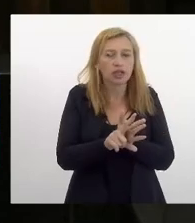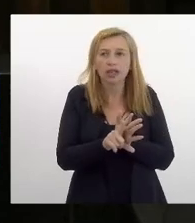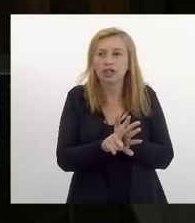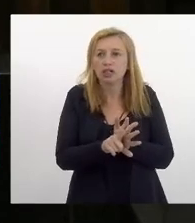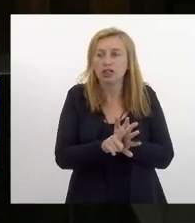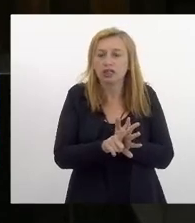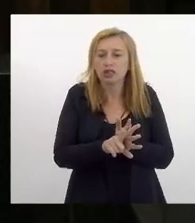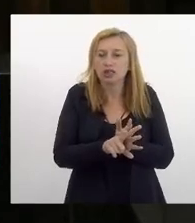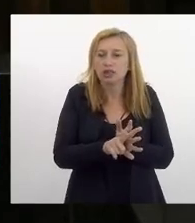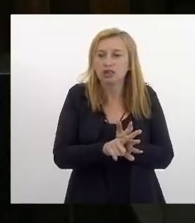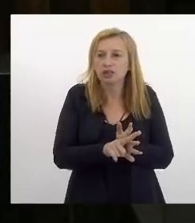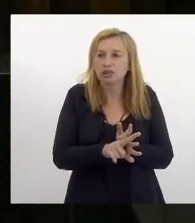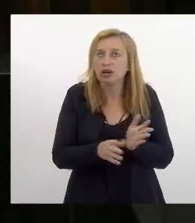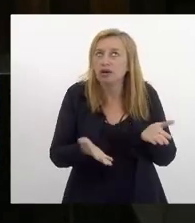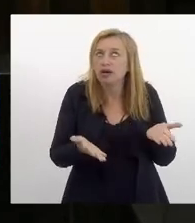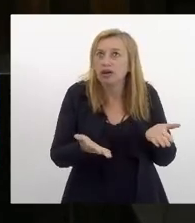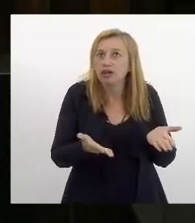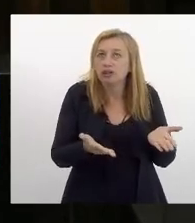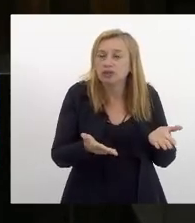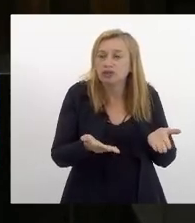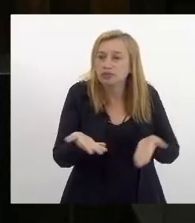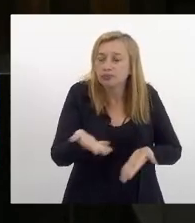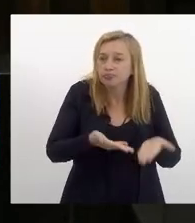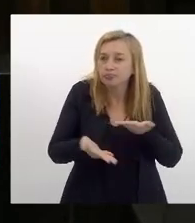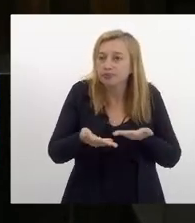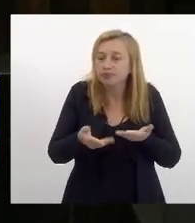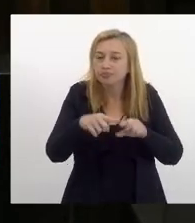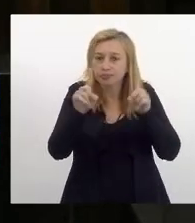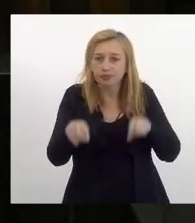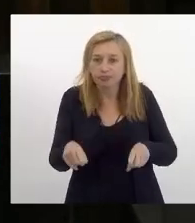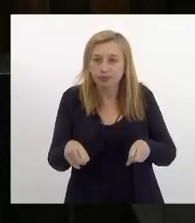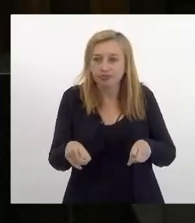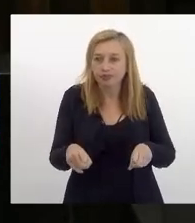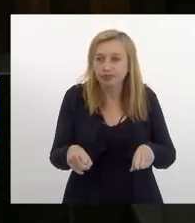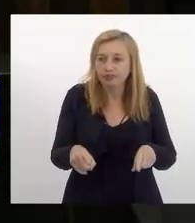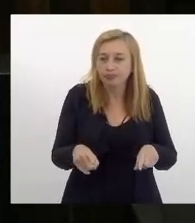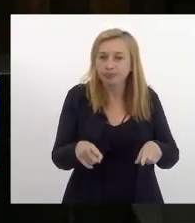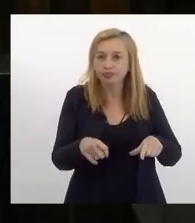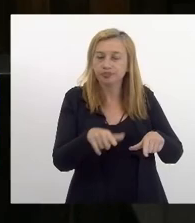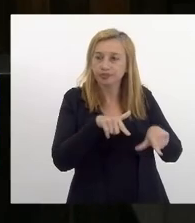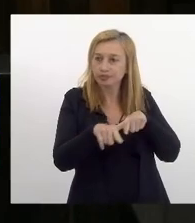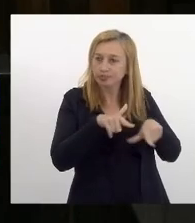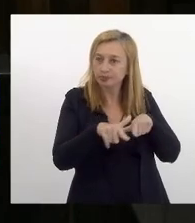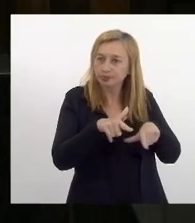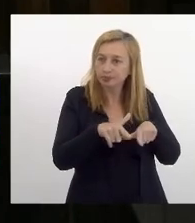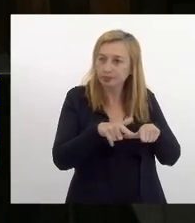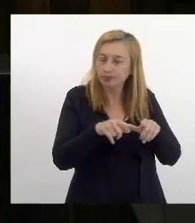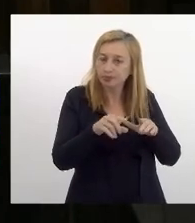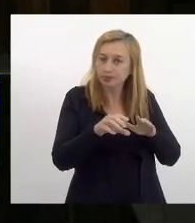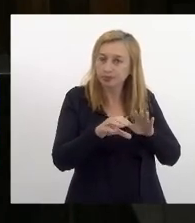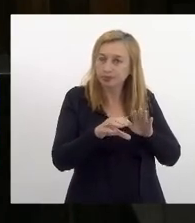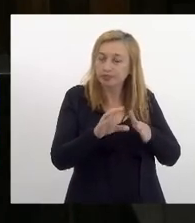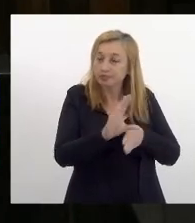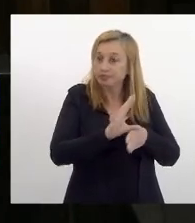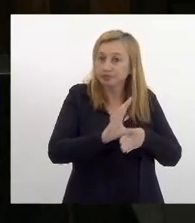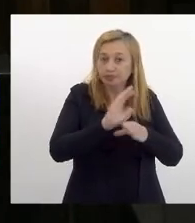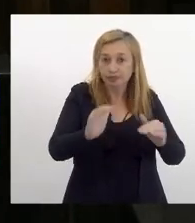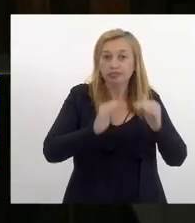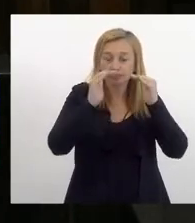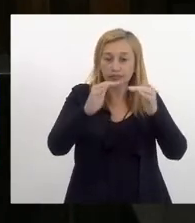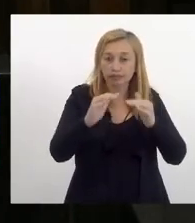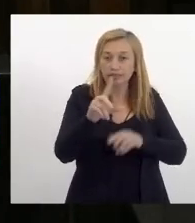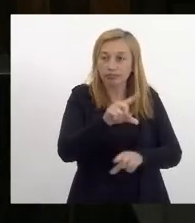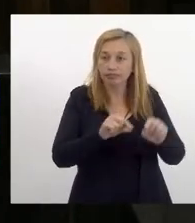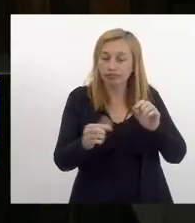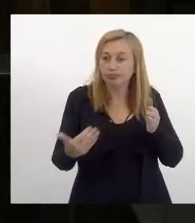estabeleceu a participação dos servidores de carreira da fundação CCRJ no seu conselho superior essa decisão